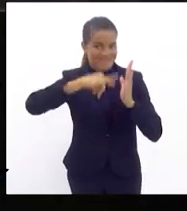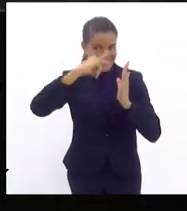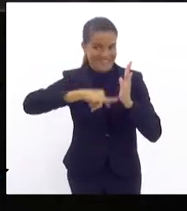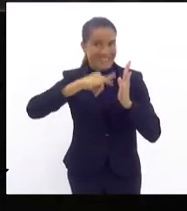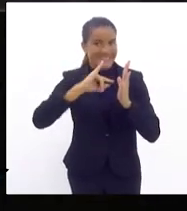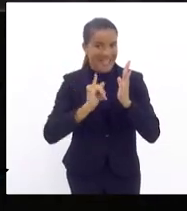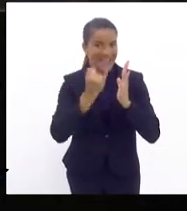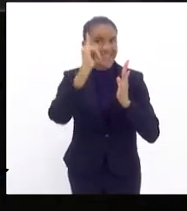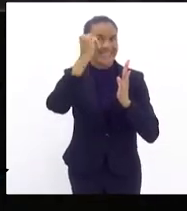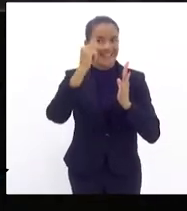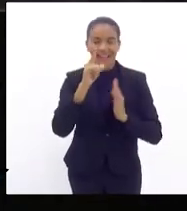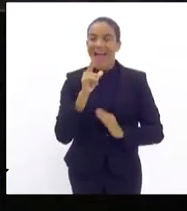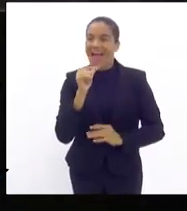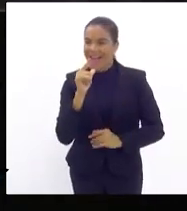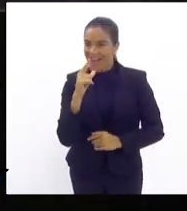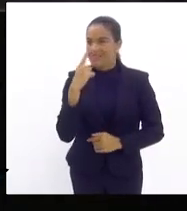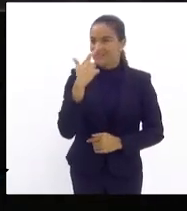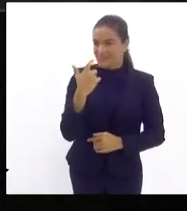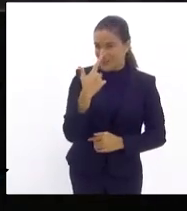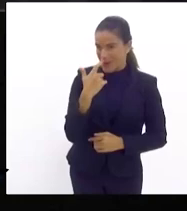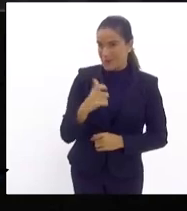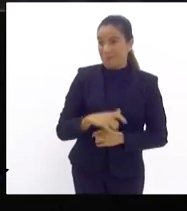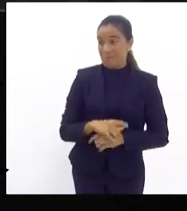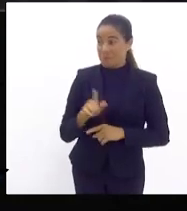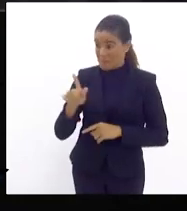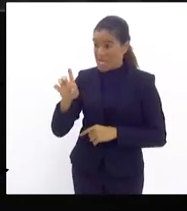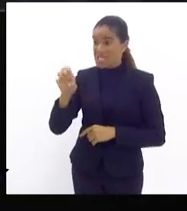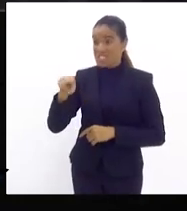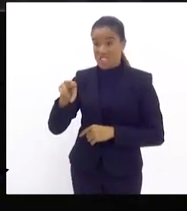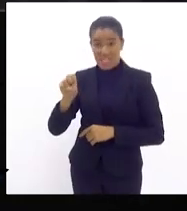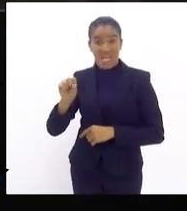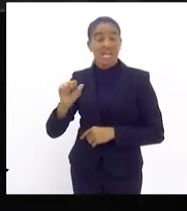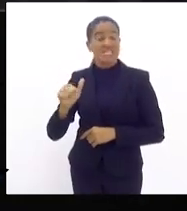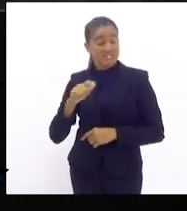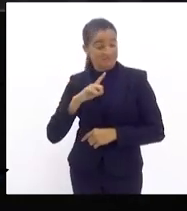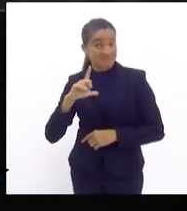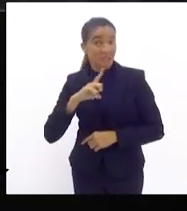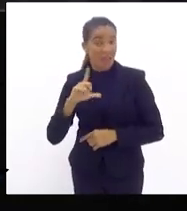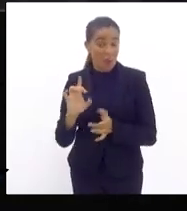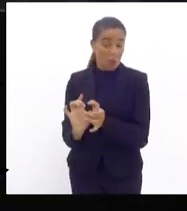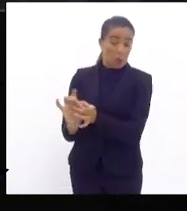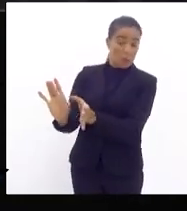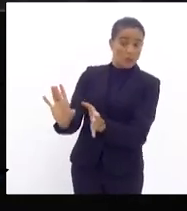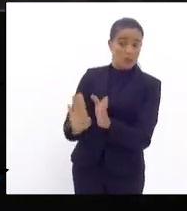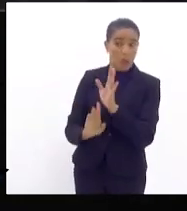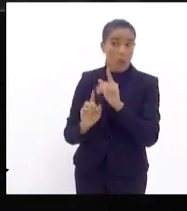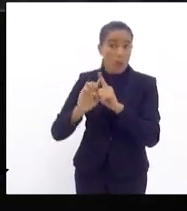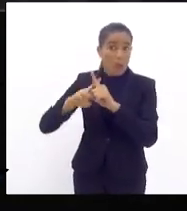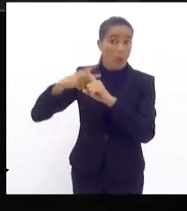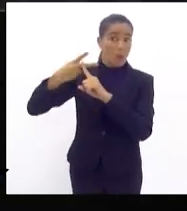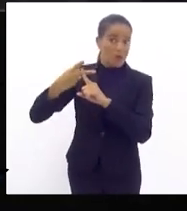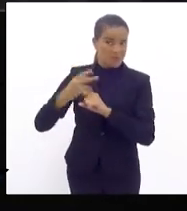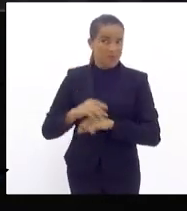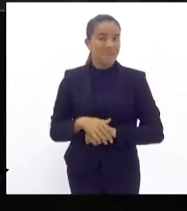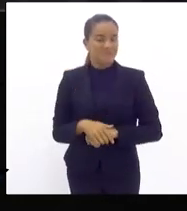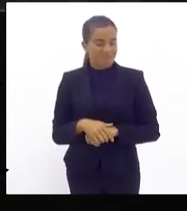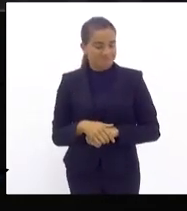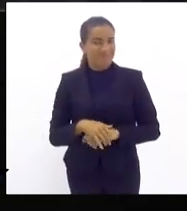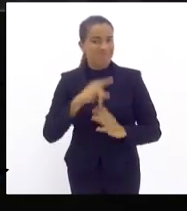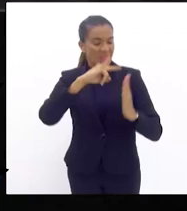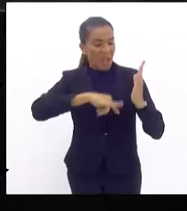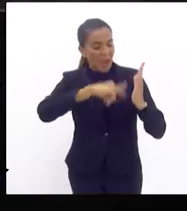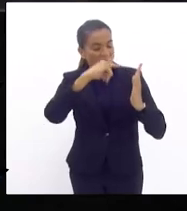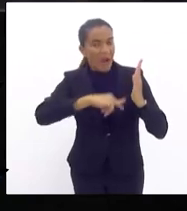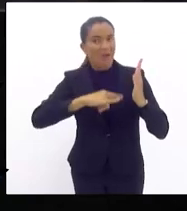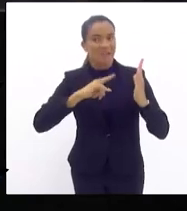um aumento de 11% mas a Genesa bondosa autorizou o aumento da nossa conta de